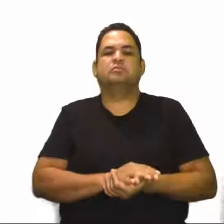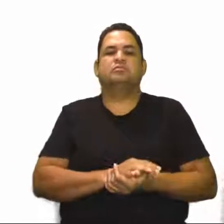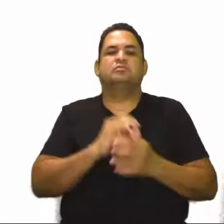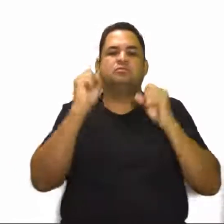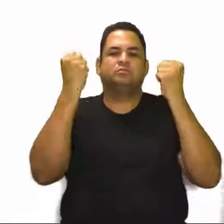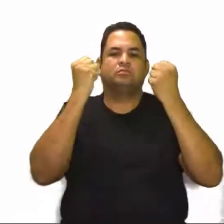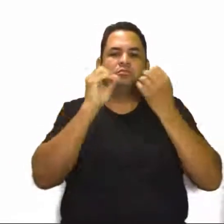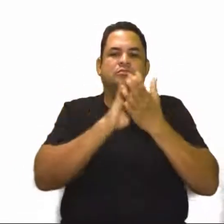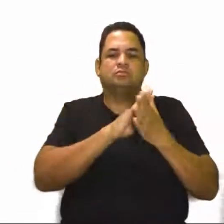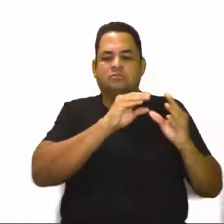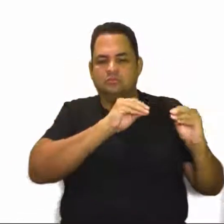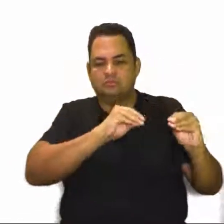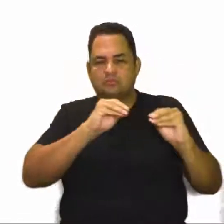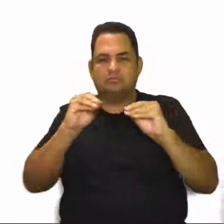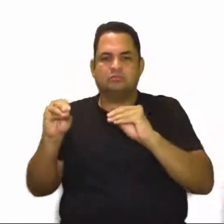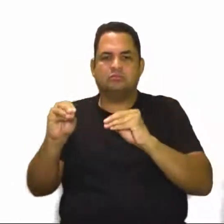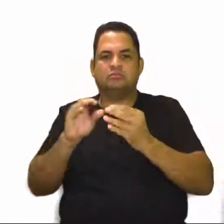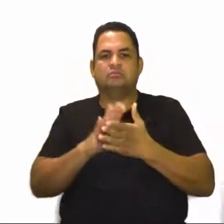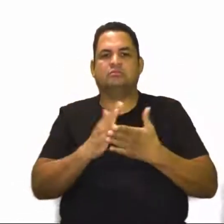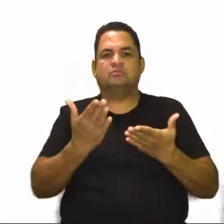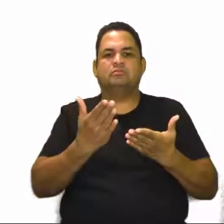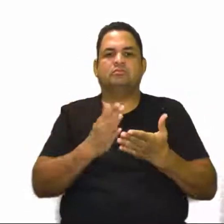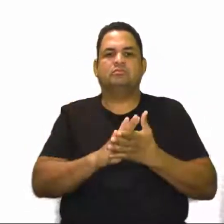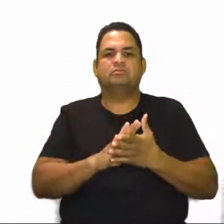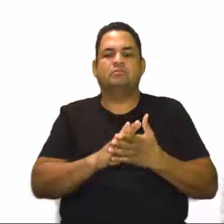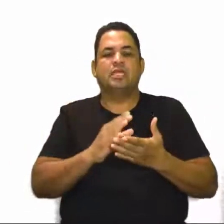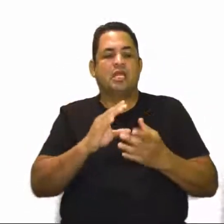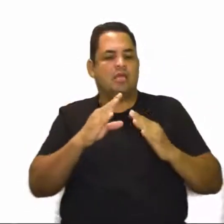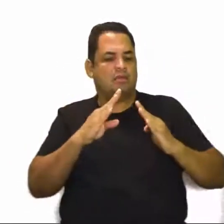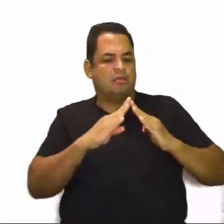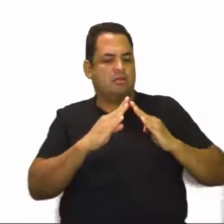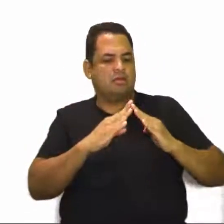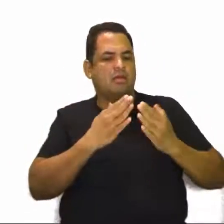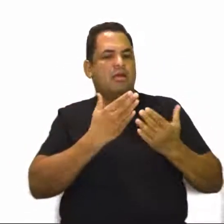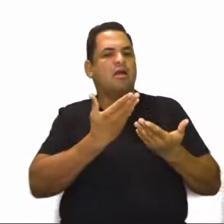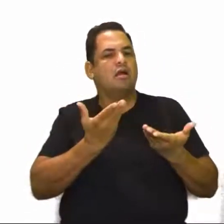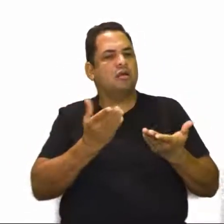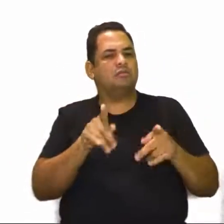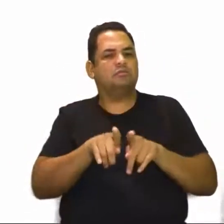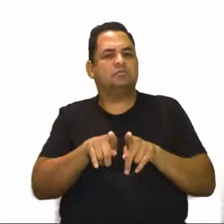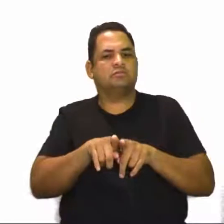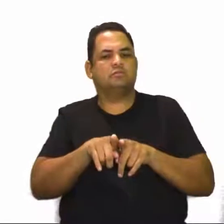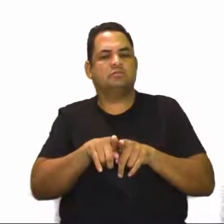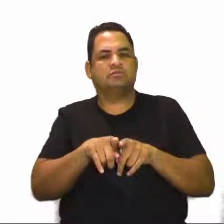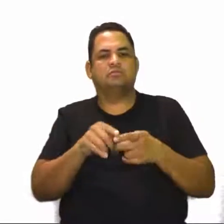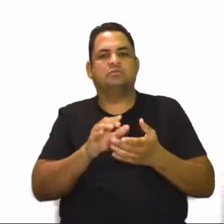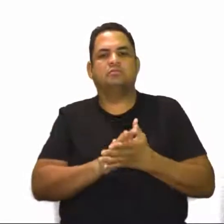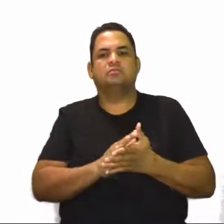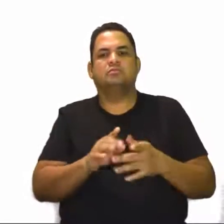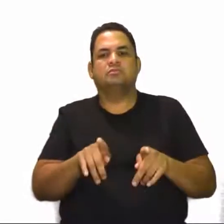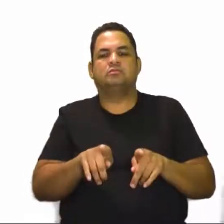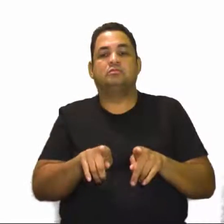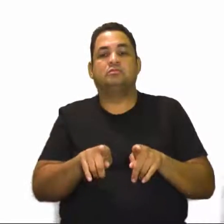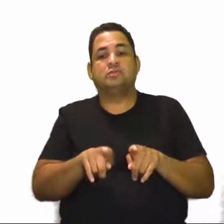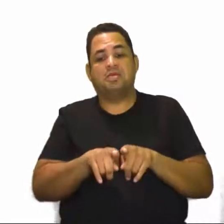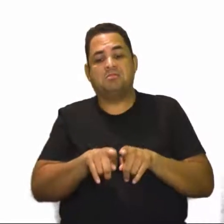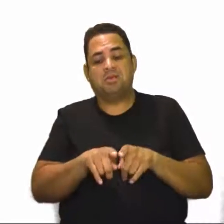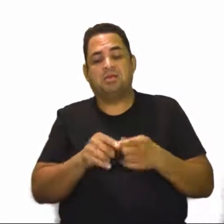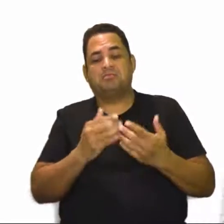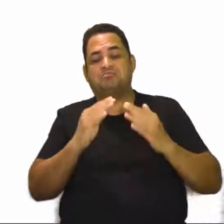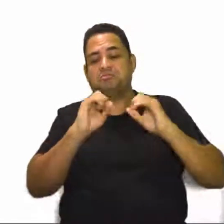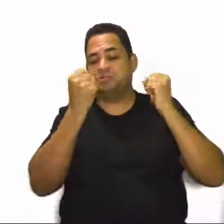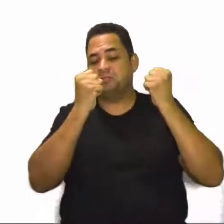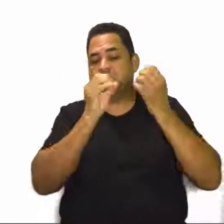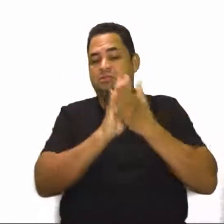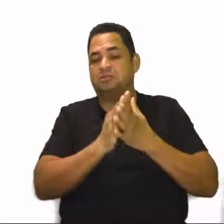física no deslocamento, a atividade física doméstica, né? E nós também falamos da atividade física nas aulas de